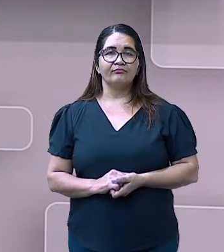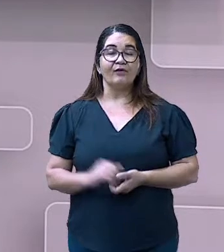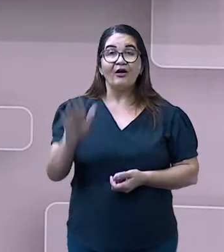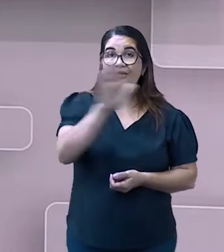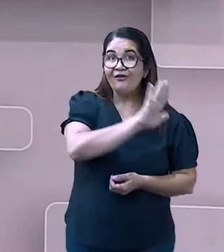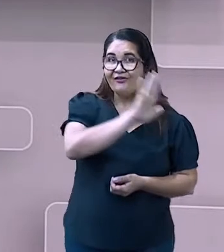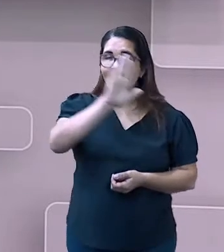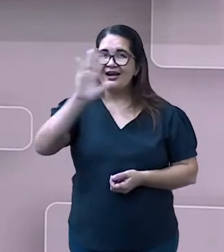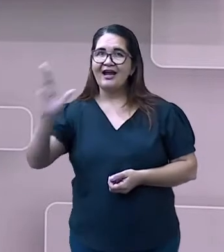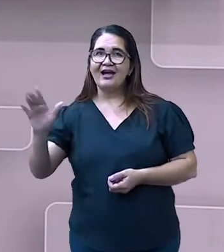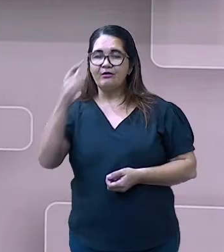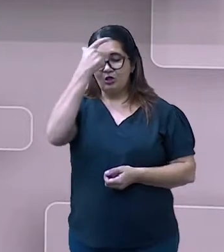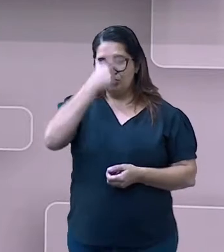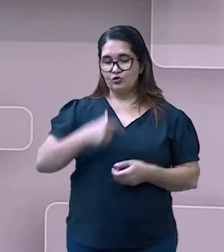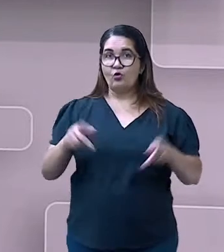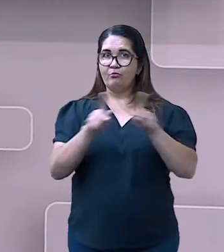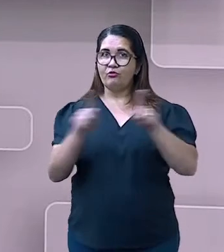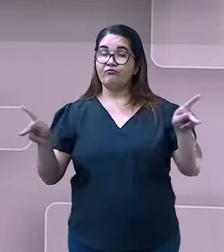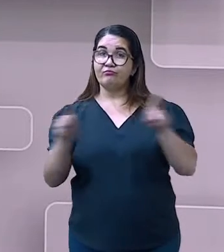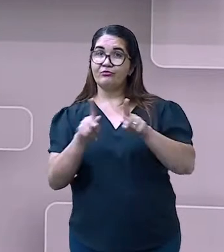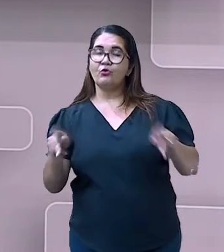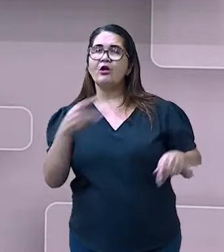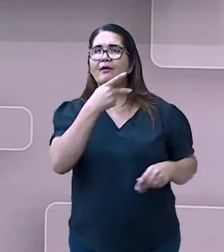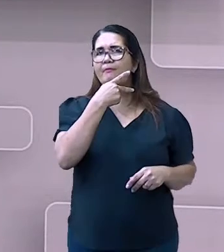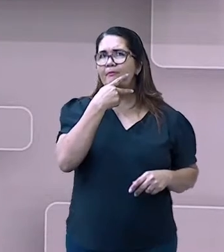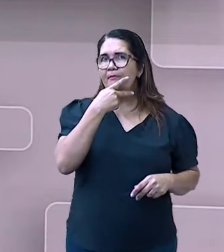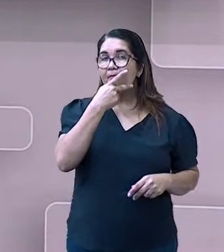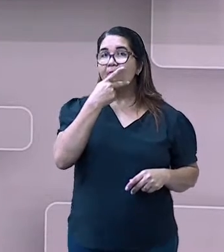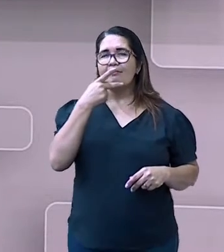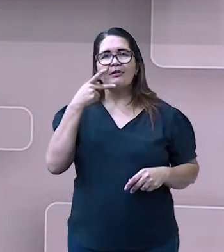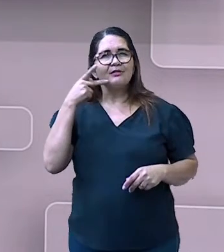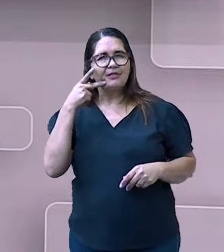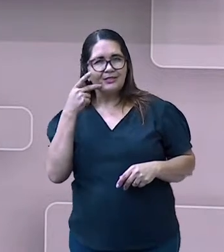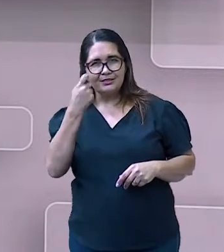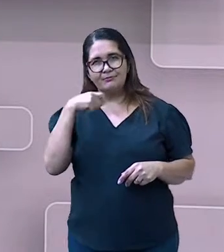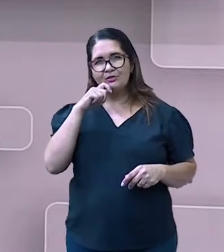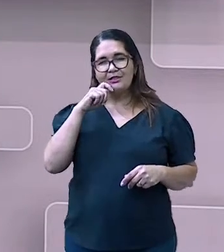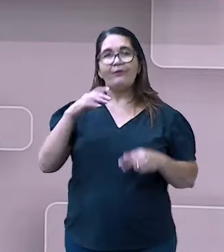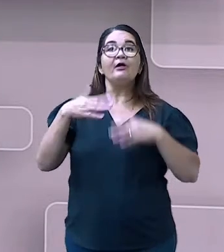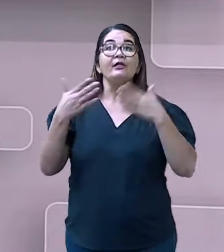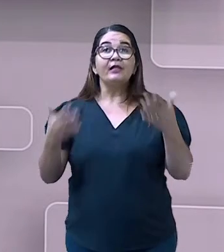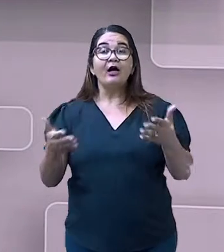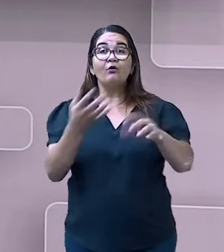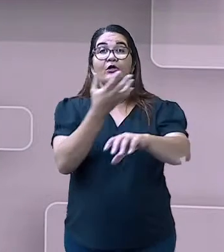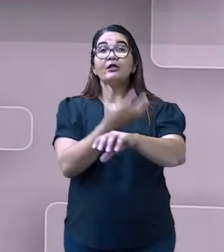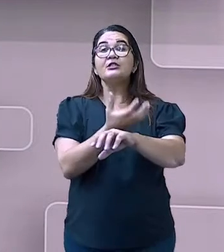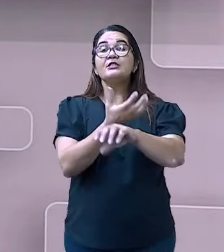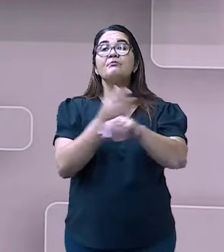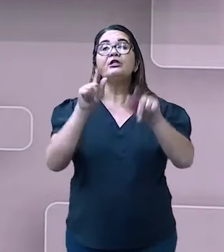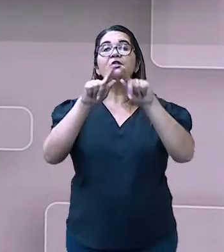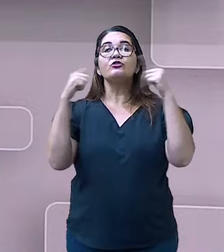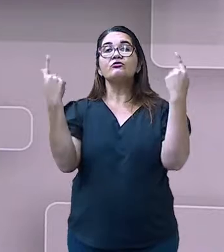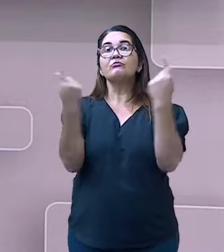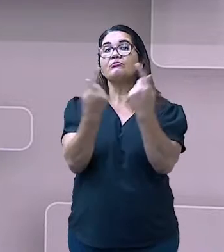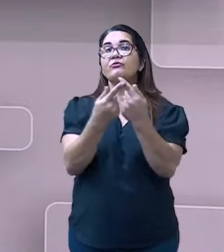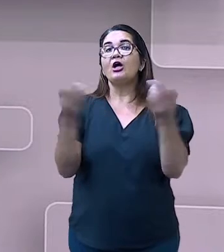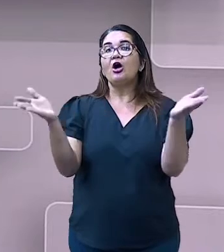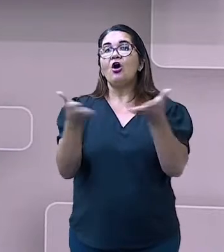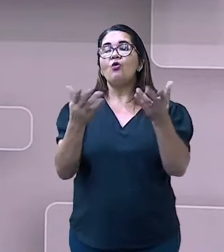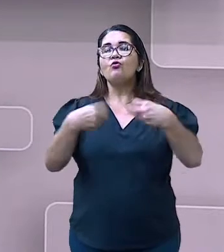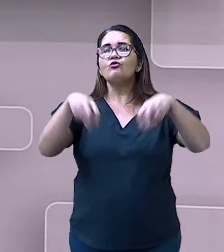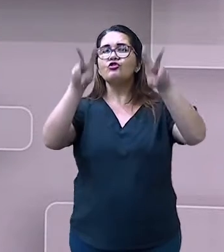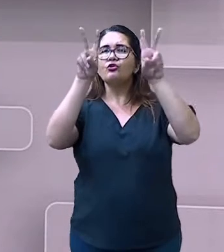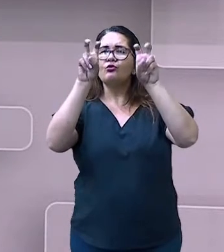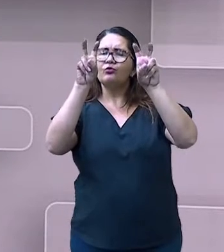Olá, sou a professora Patrícia da Educação de Jovens e Adultos e na nossa aula de Geografia de hoje vamos falar sobre